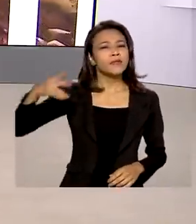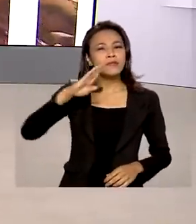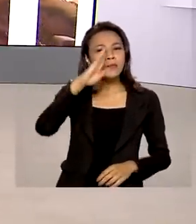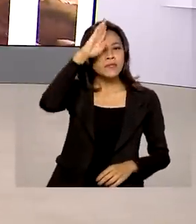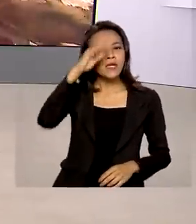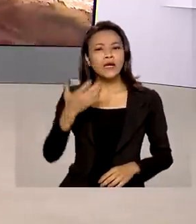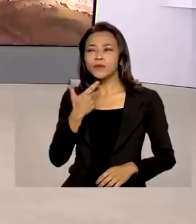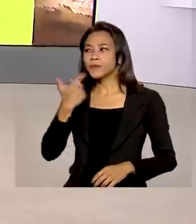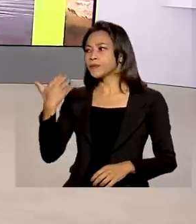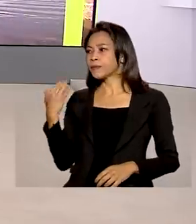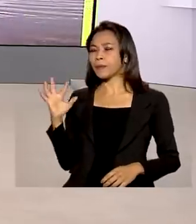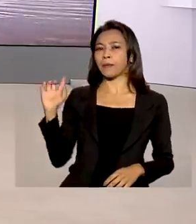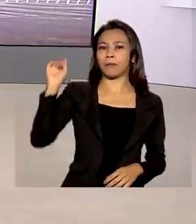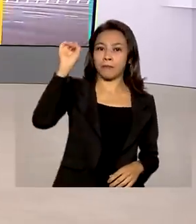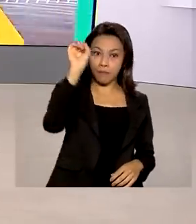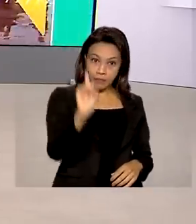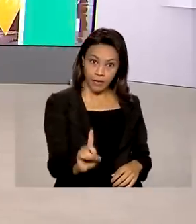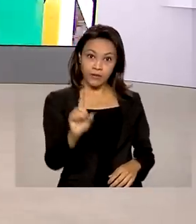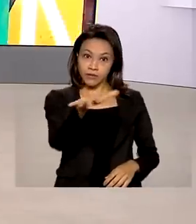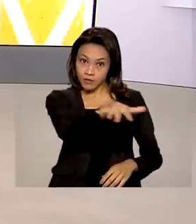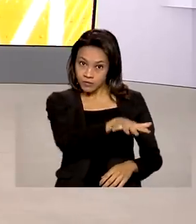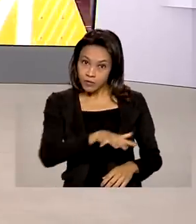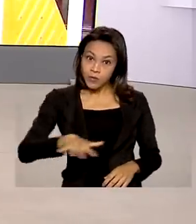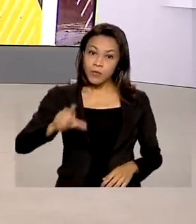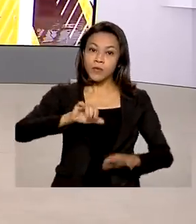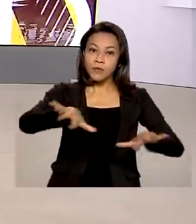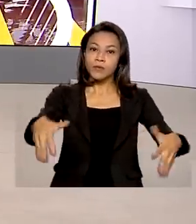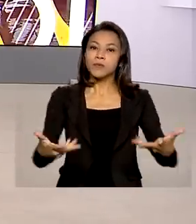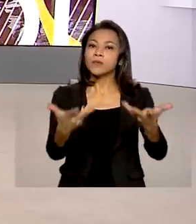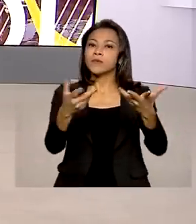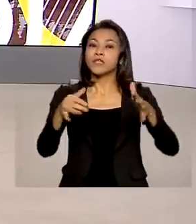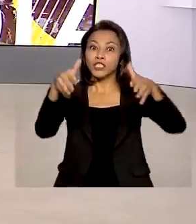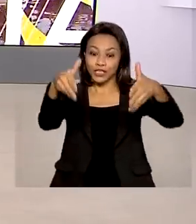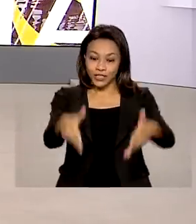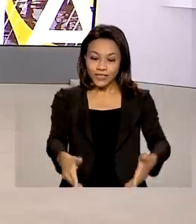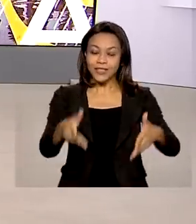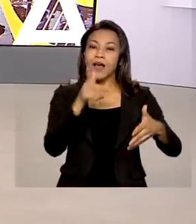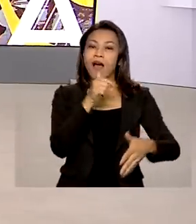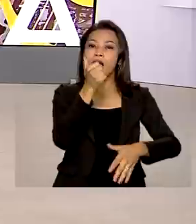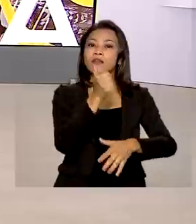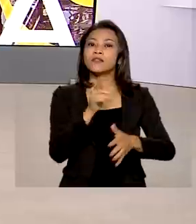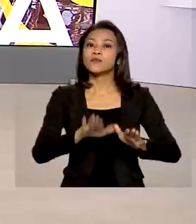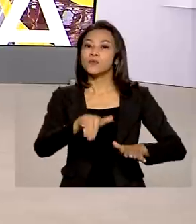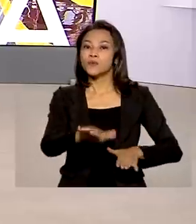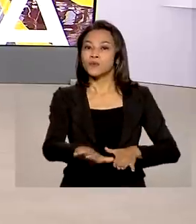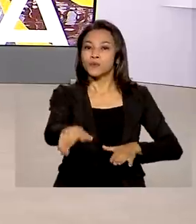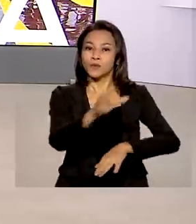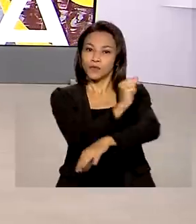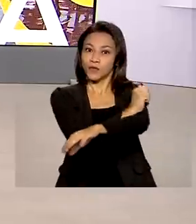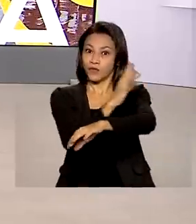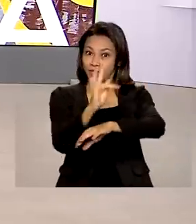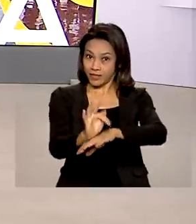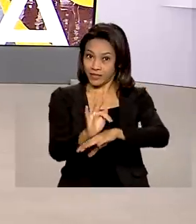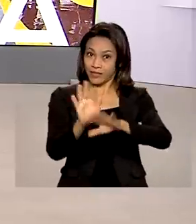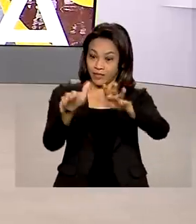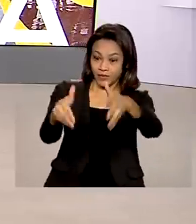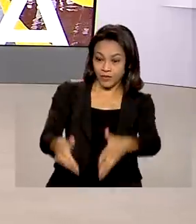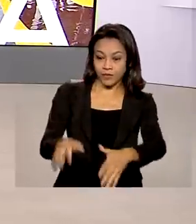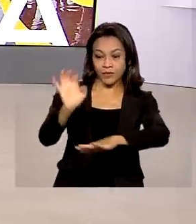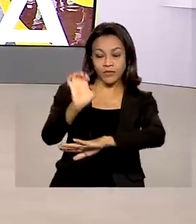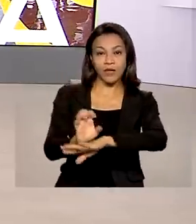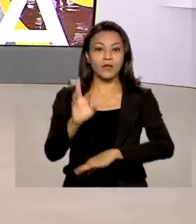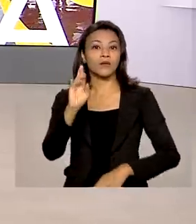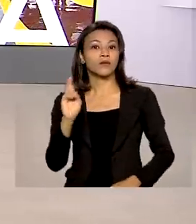participou em Jardim de Piranhas, da cerimônia que marcou a chegada das águas do Rio São Francisco ao Rio Grande do Norte.